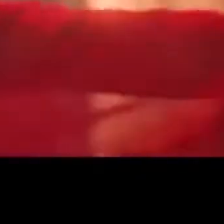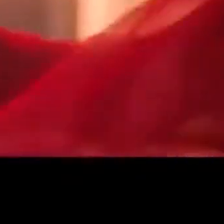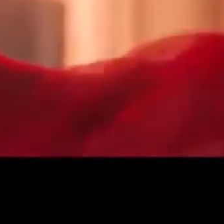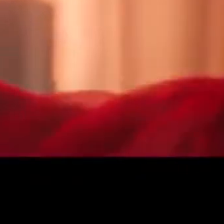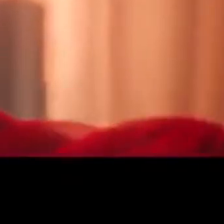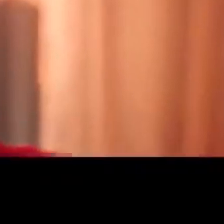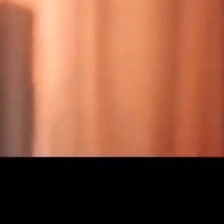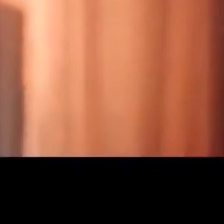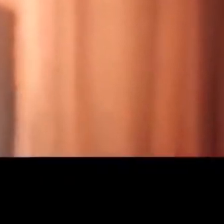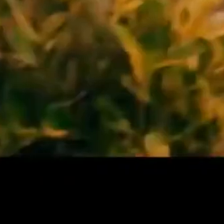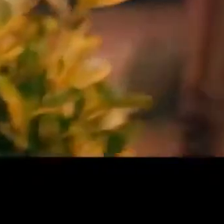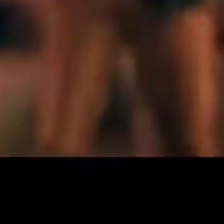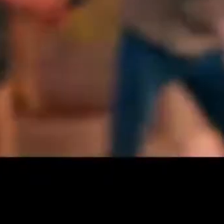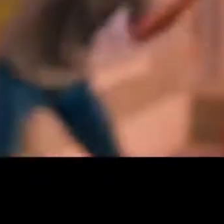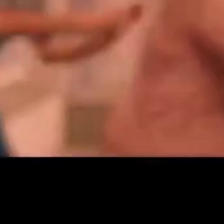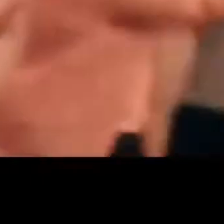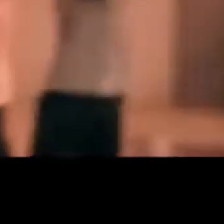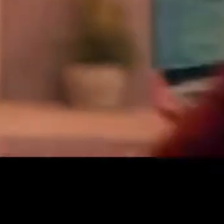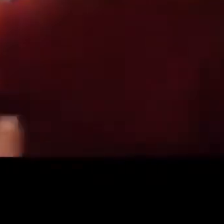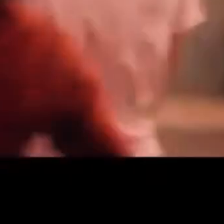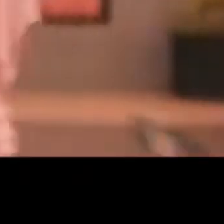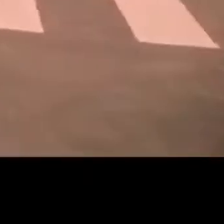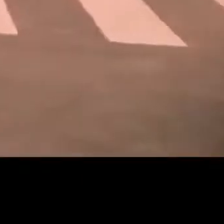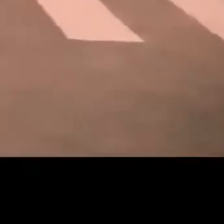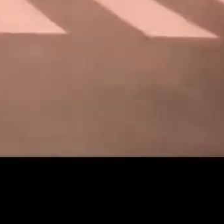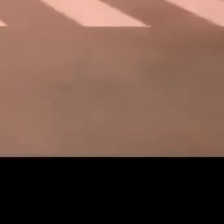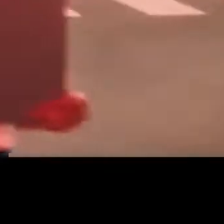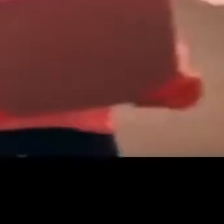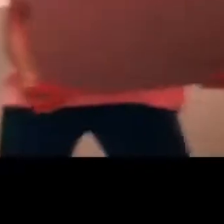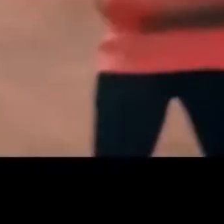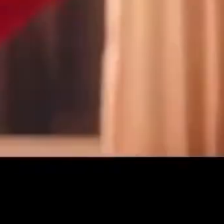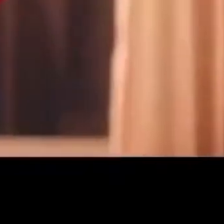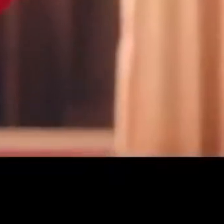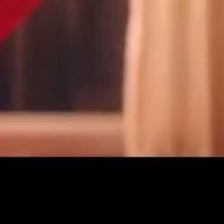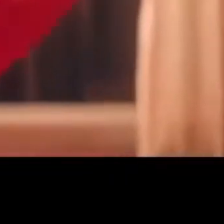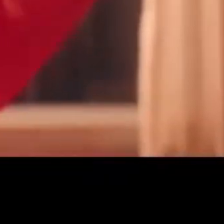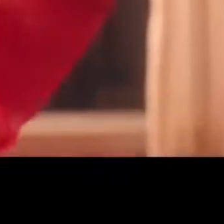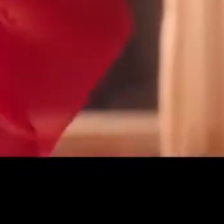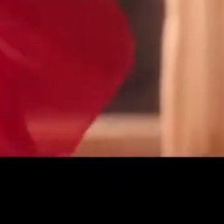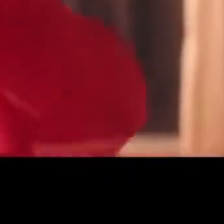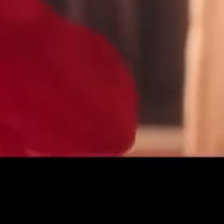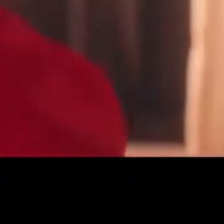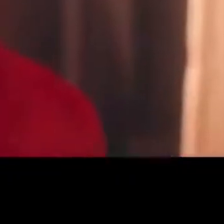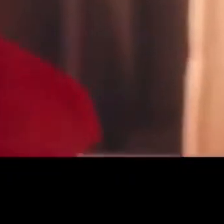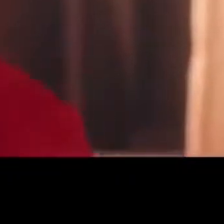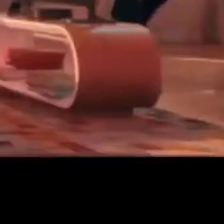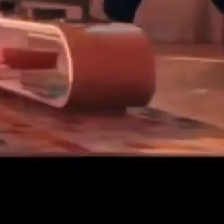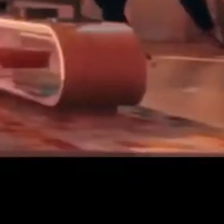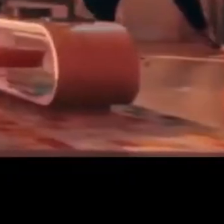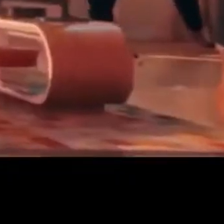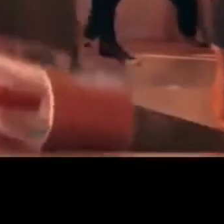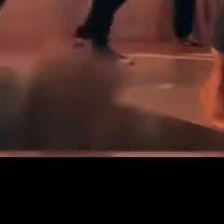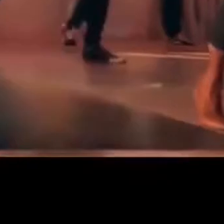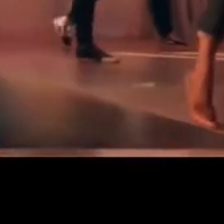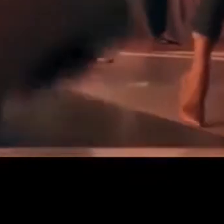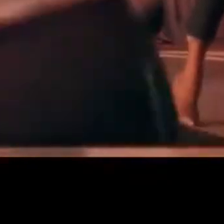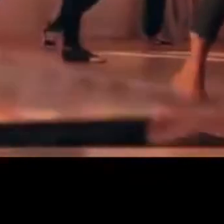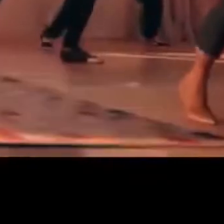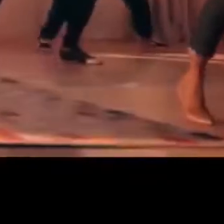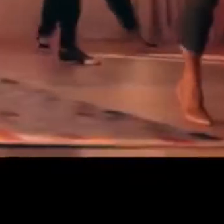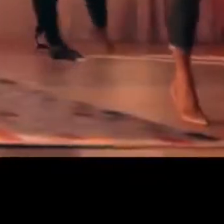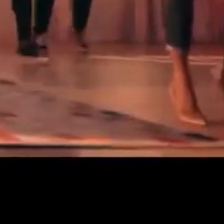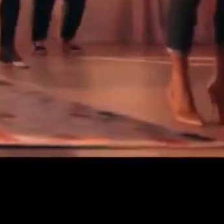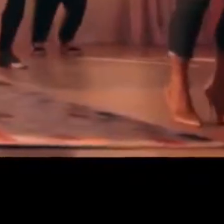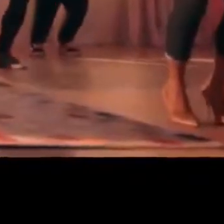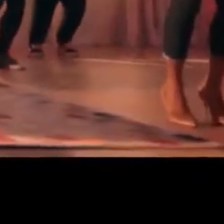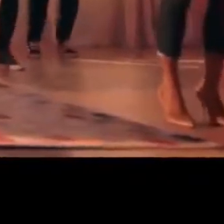muito mais Dentro ou fora de casa Diversão em todo